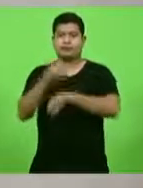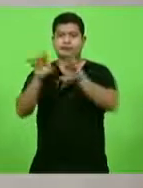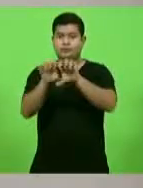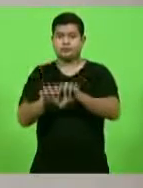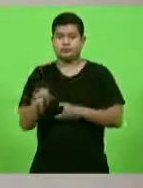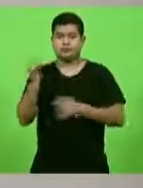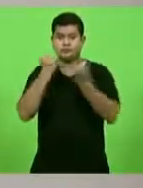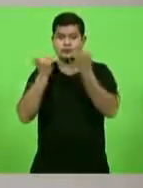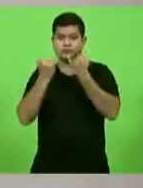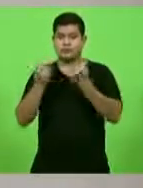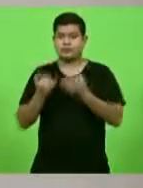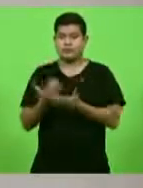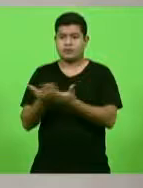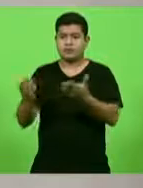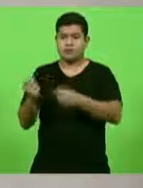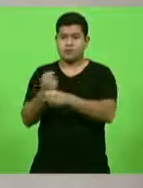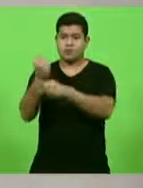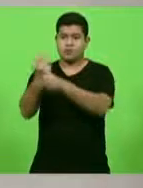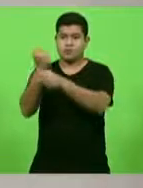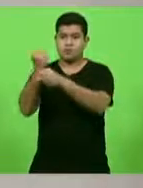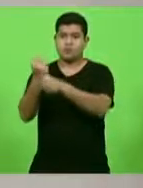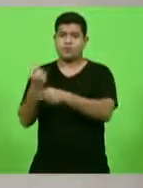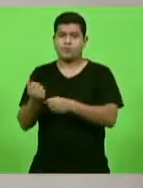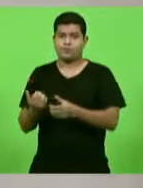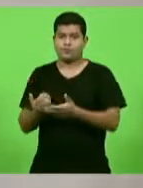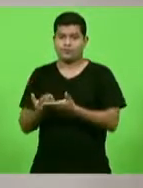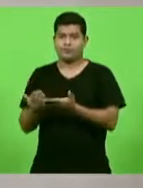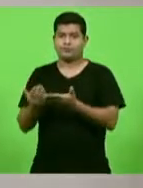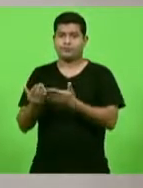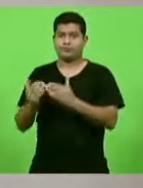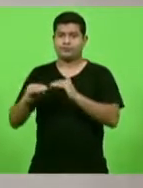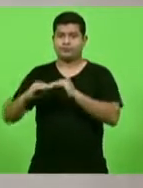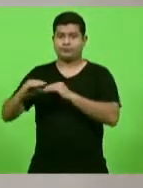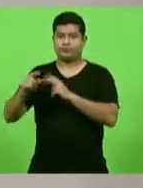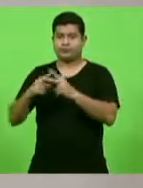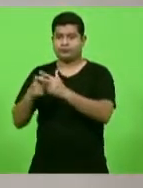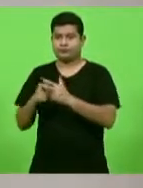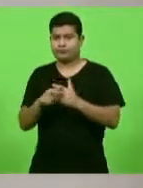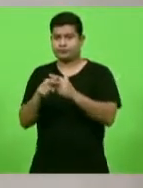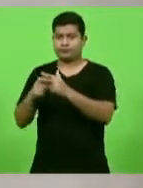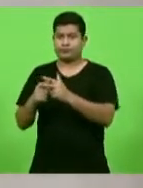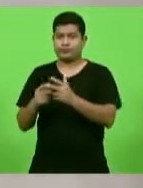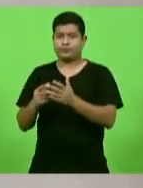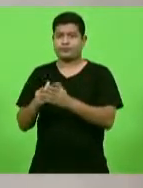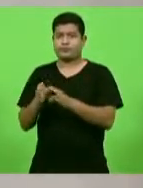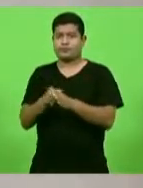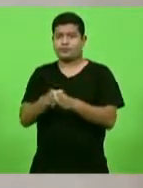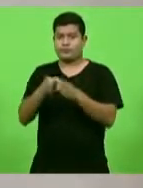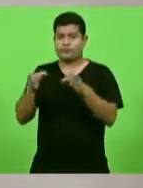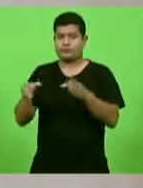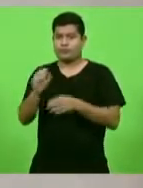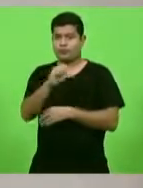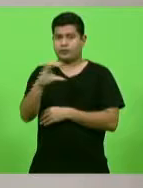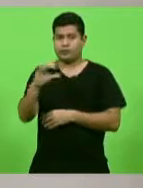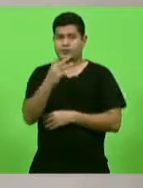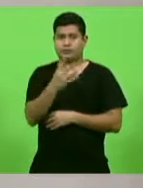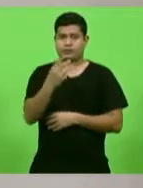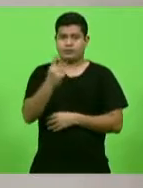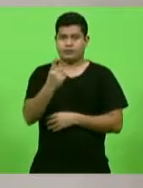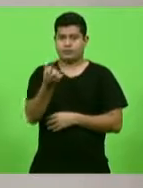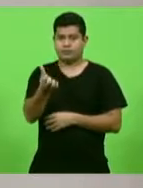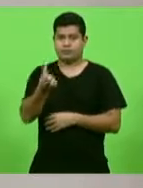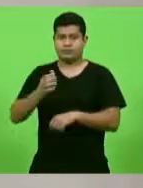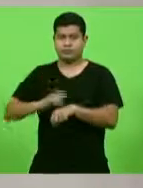da realização de obras de adequação da capacidade da SC 416 no